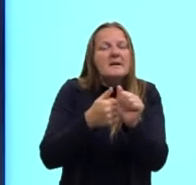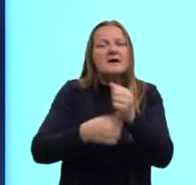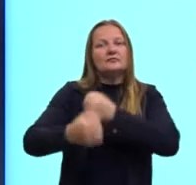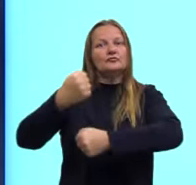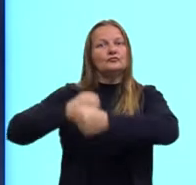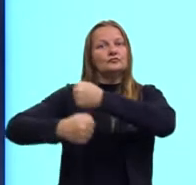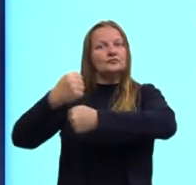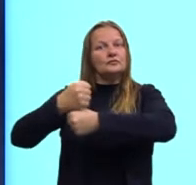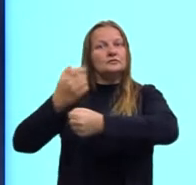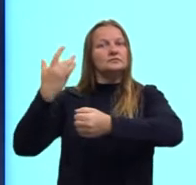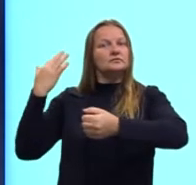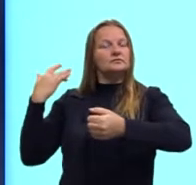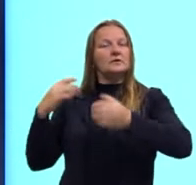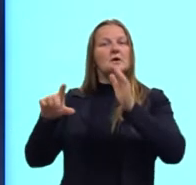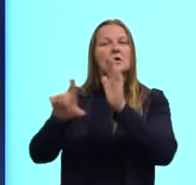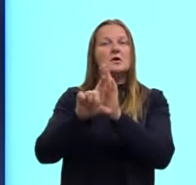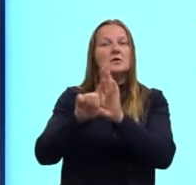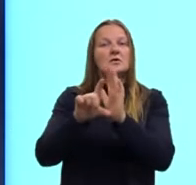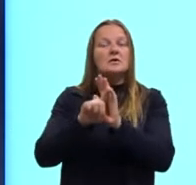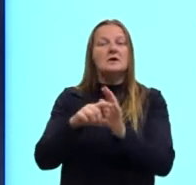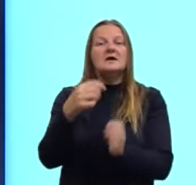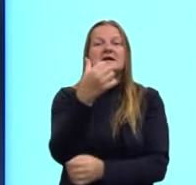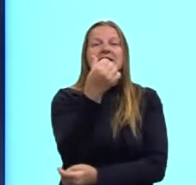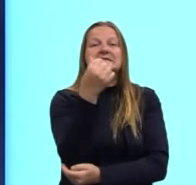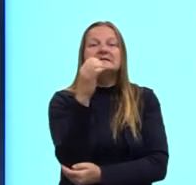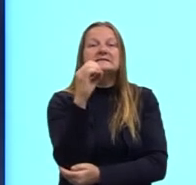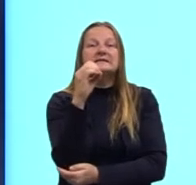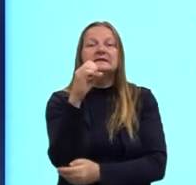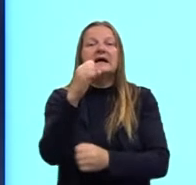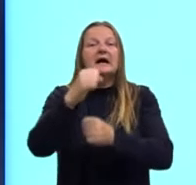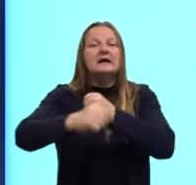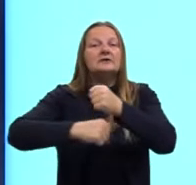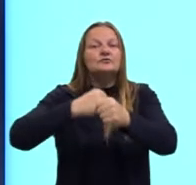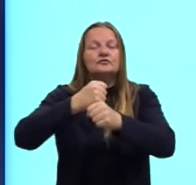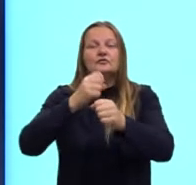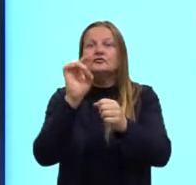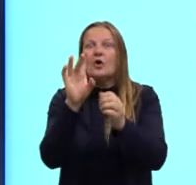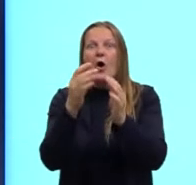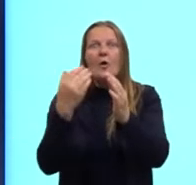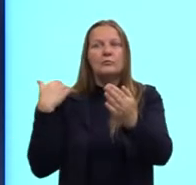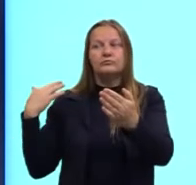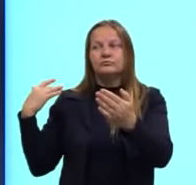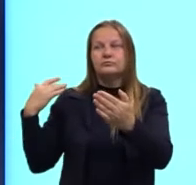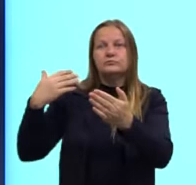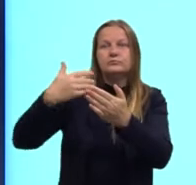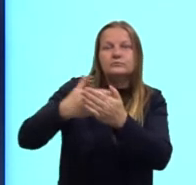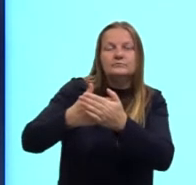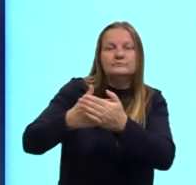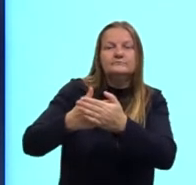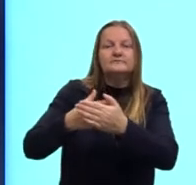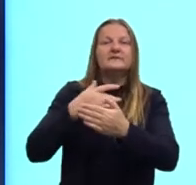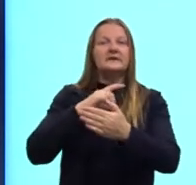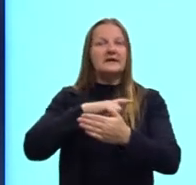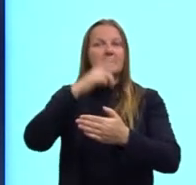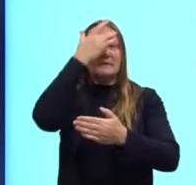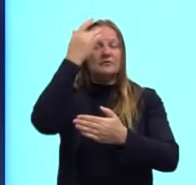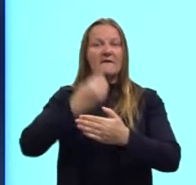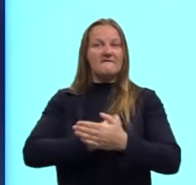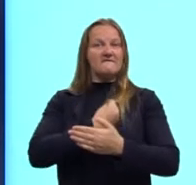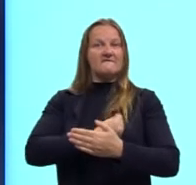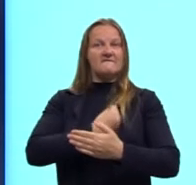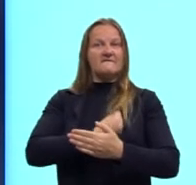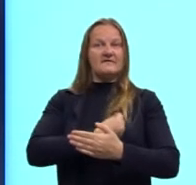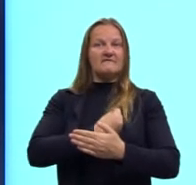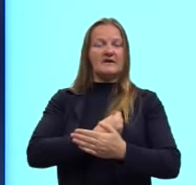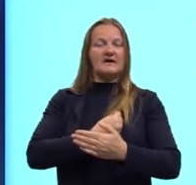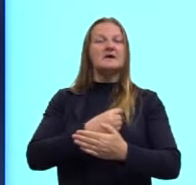Essas leis foram banidas há 60 anos atrás. Então, isso quer dizer que tem pessoas que estão vivas hoje